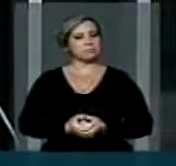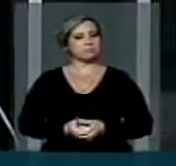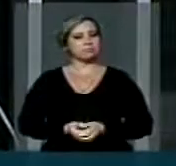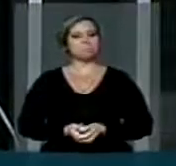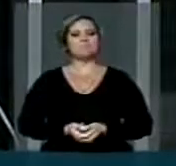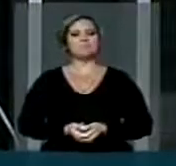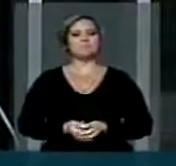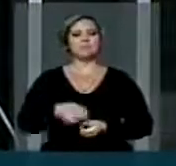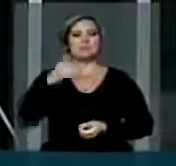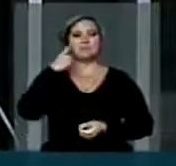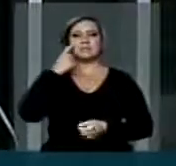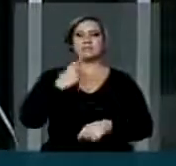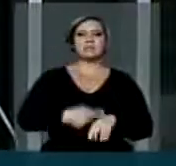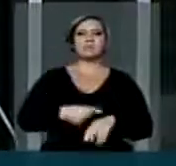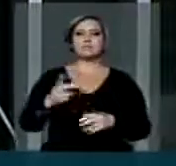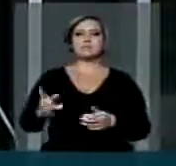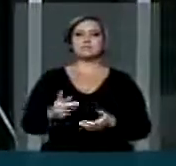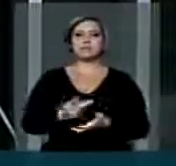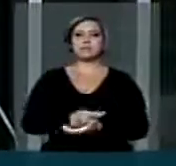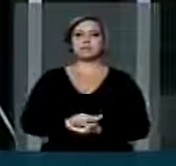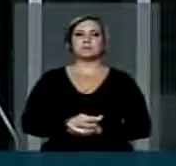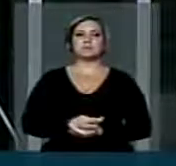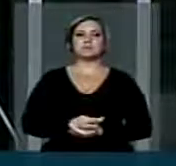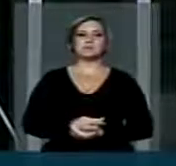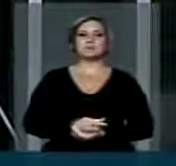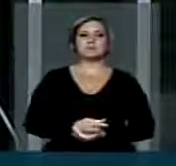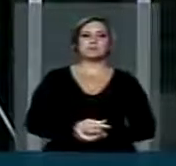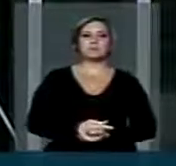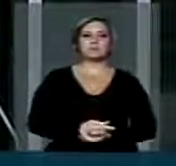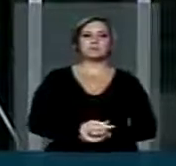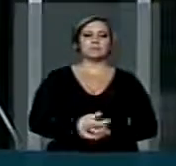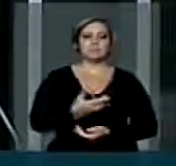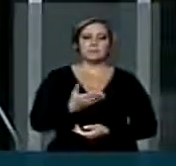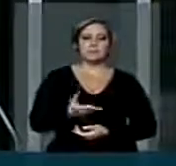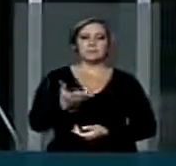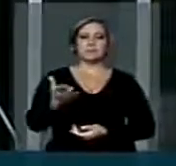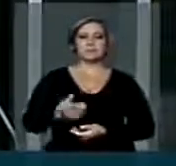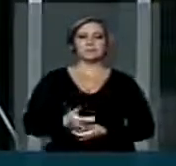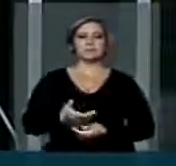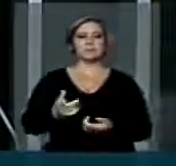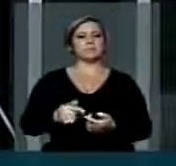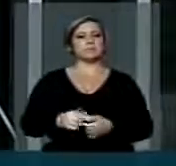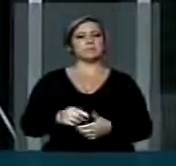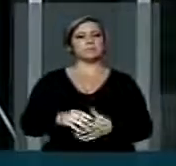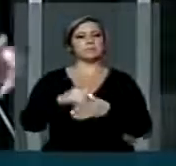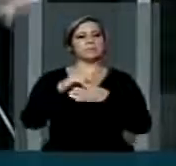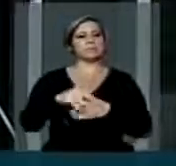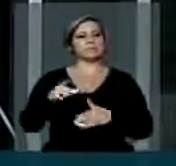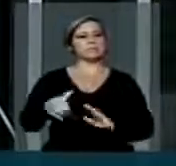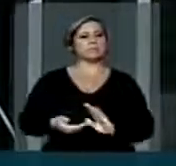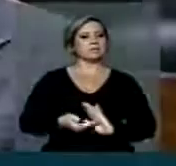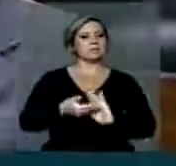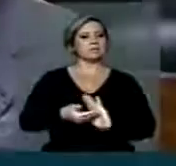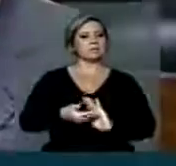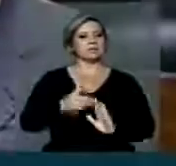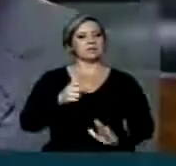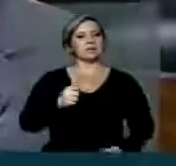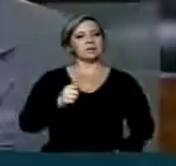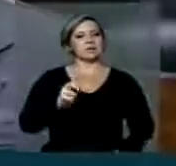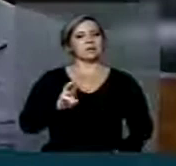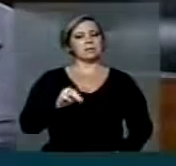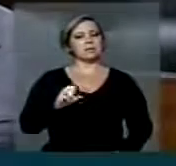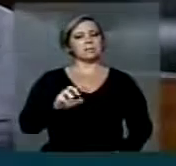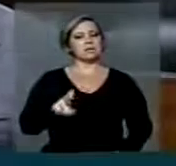Então nós estamos vendo com isso o deputado Embaçaí, líder do PSDB, na Câmara, deputado Amir Lando, que